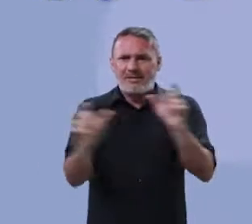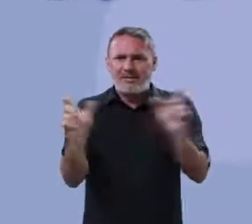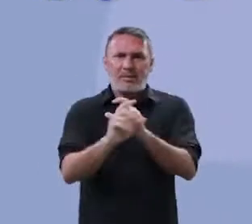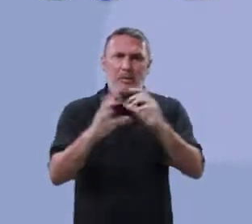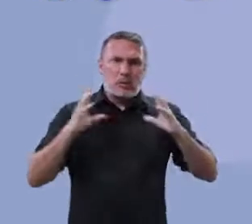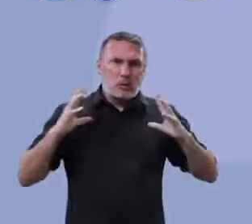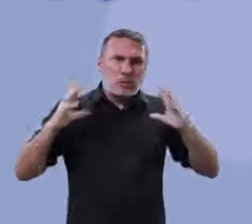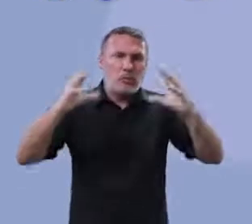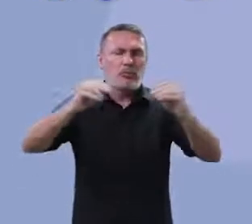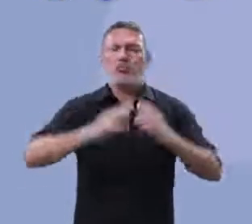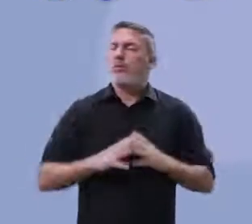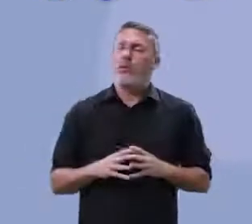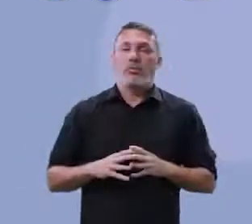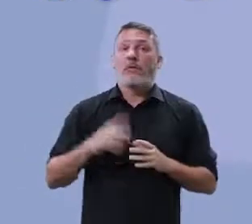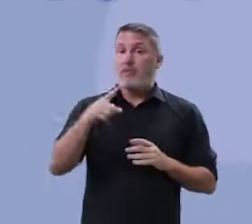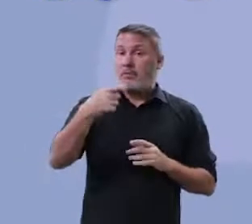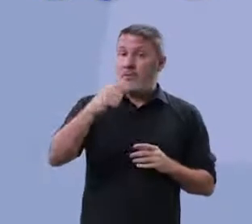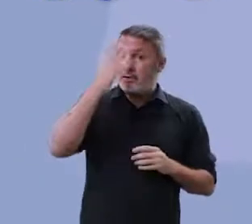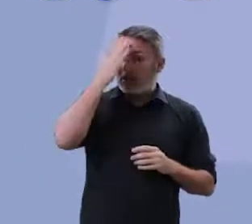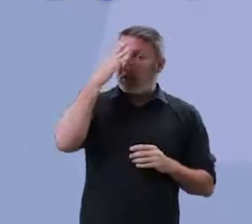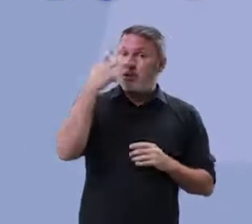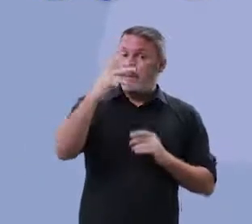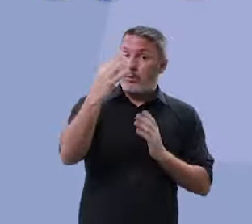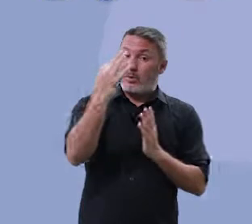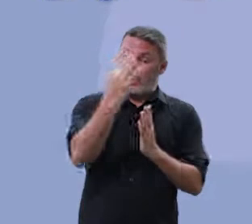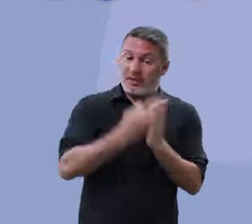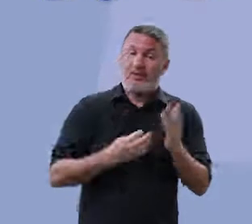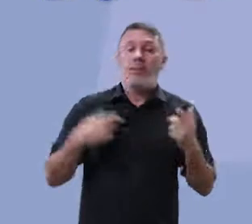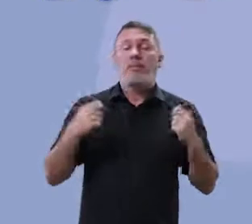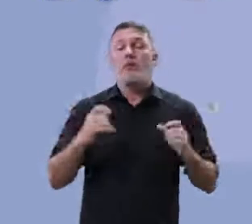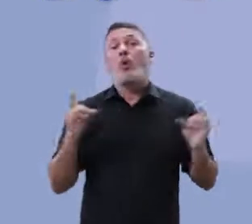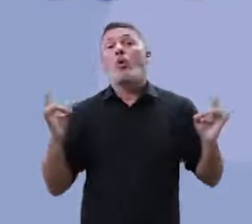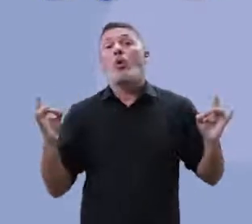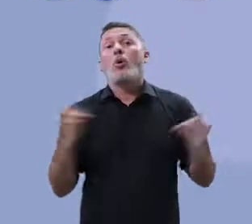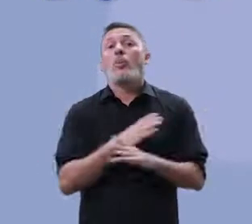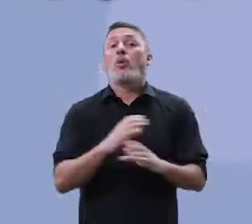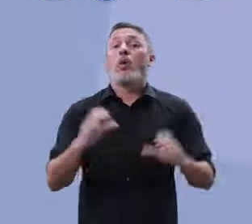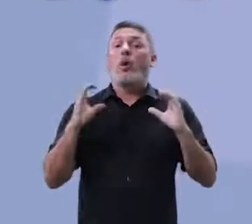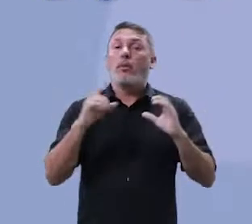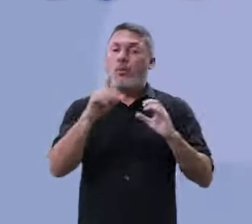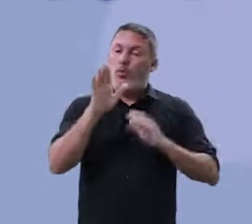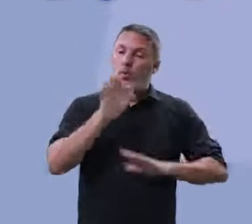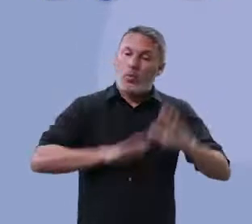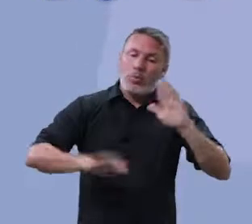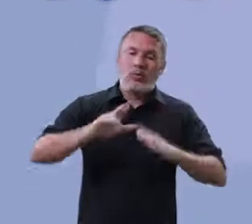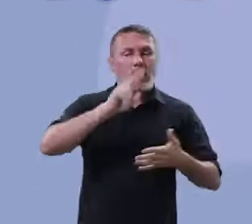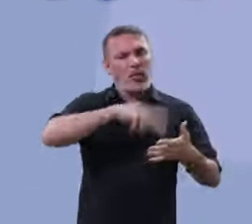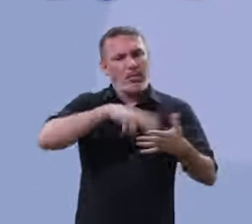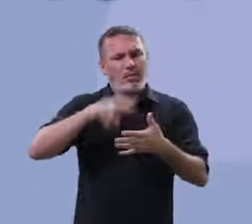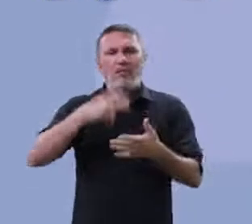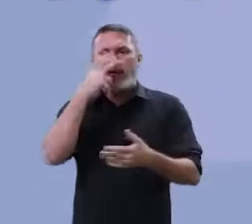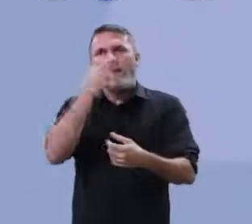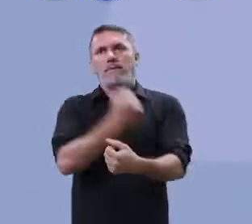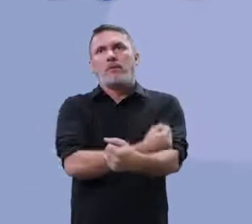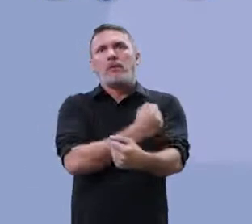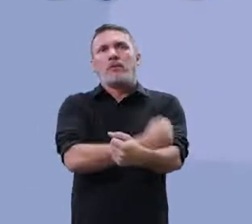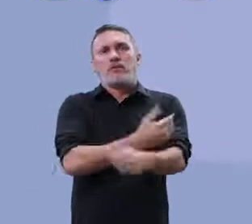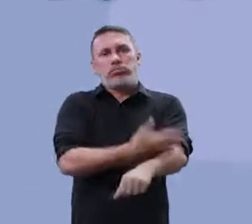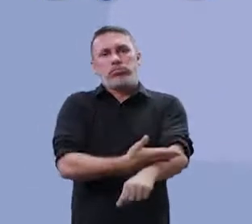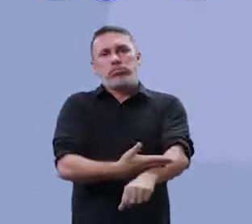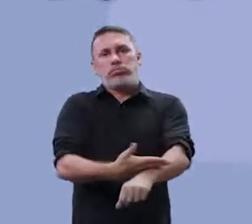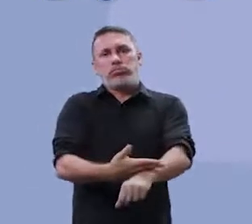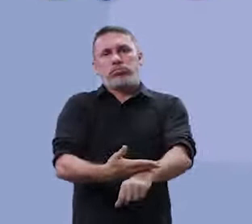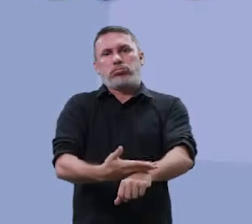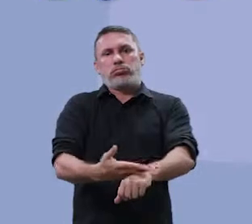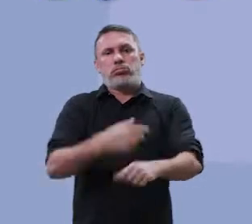precisa saber que o seu texto precisa estar completo. E você precisa ler e cuidado com a leitura de vício. Às vezes, você está